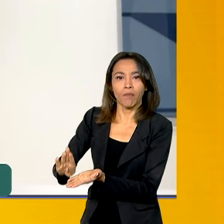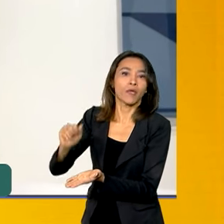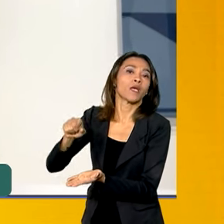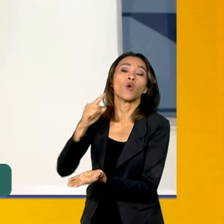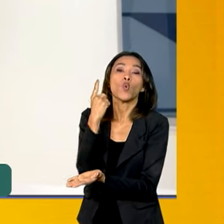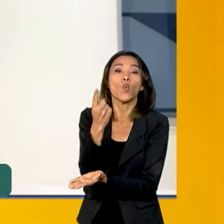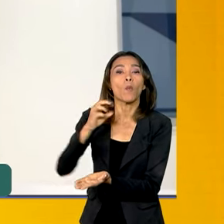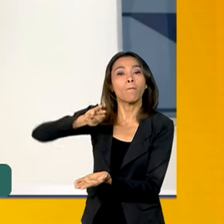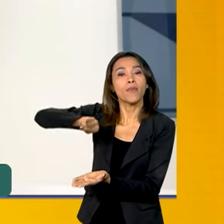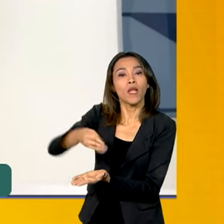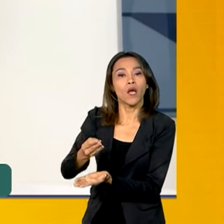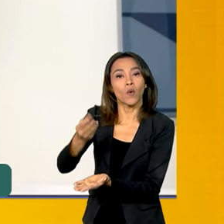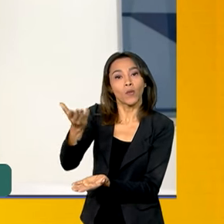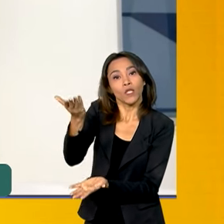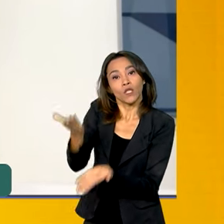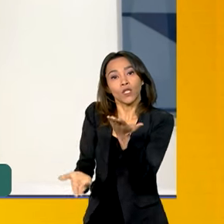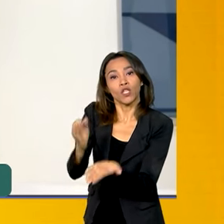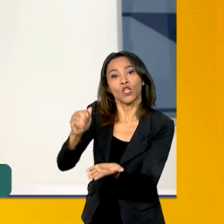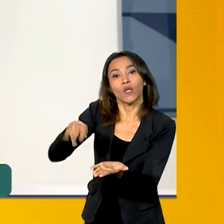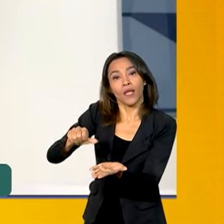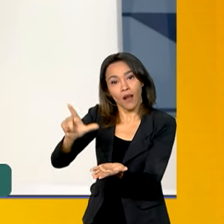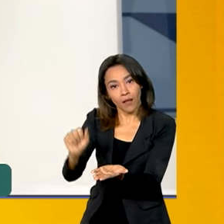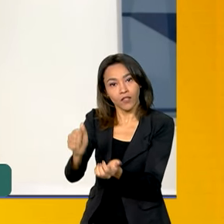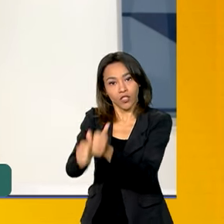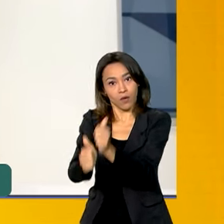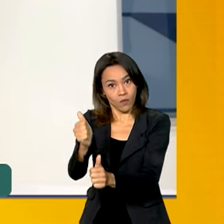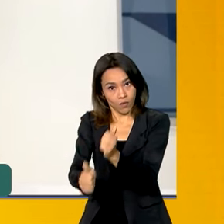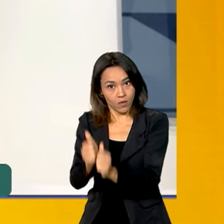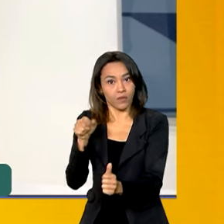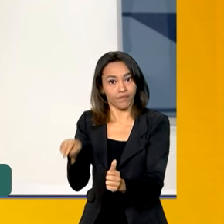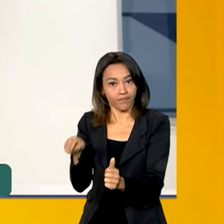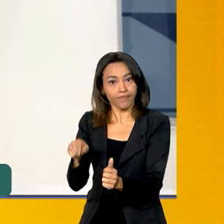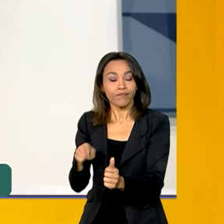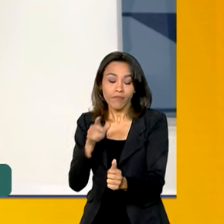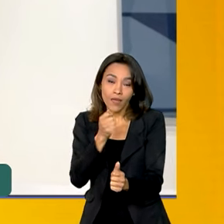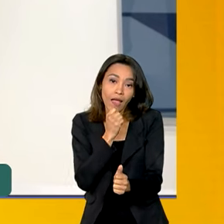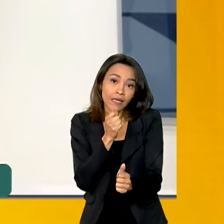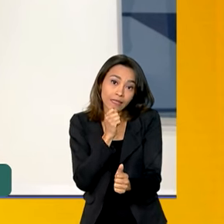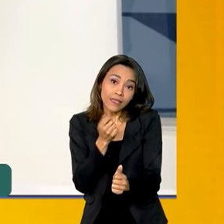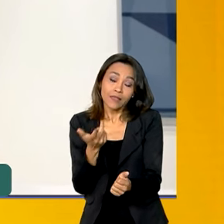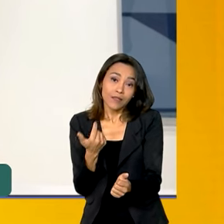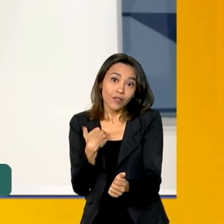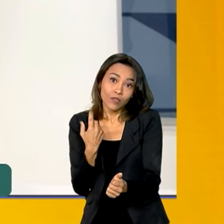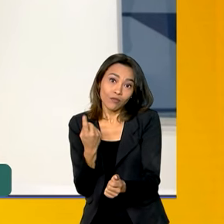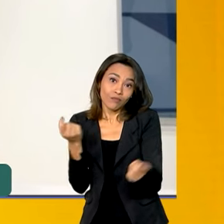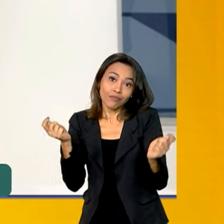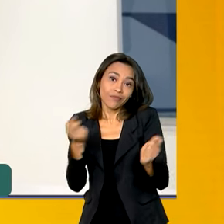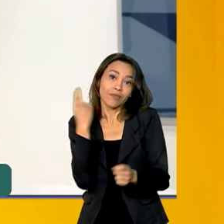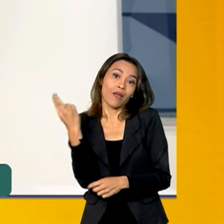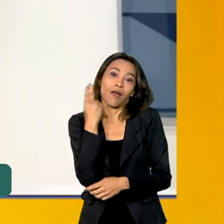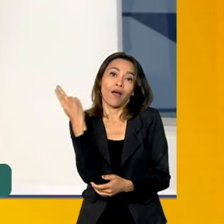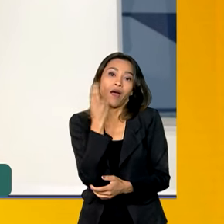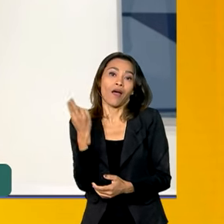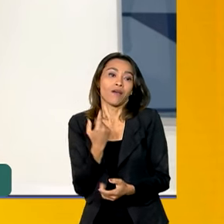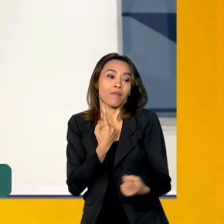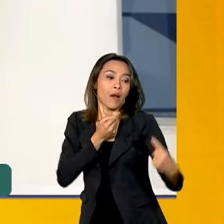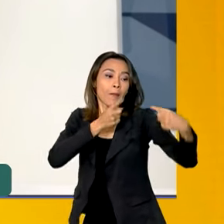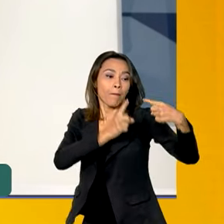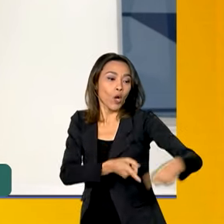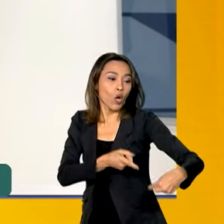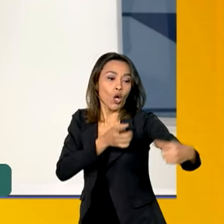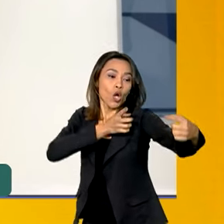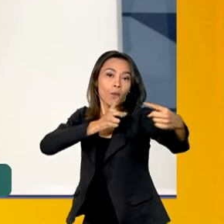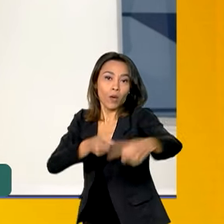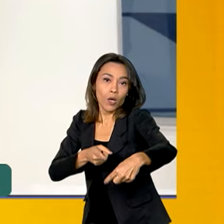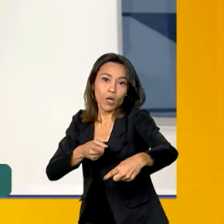arroz. Mas é claro que nós não faremos isso tudo de uma vez só. Nós não podemos também competir com os produtores aqui do Rio Grande do Sul